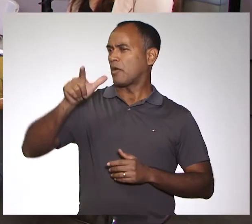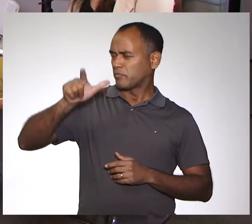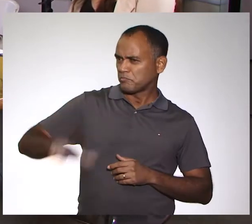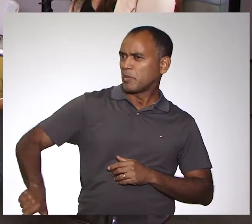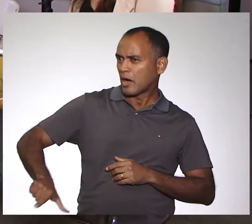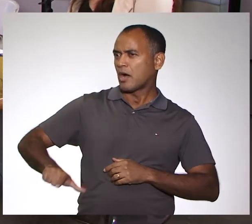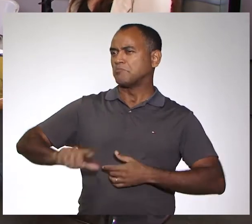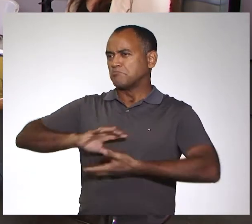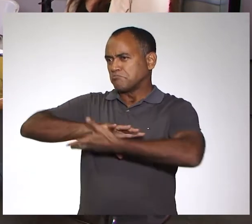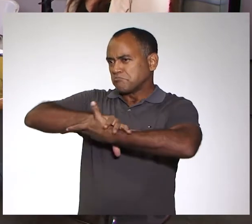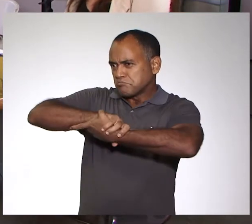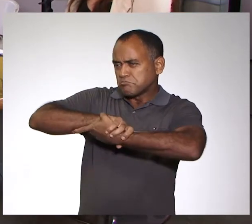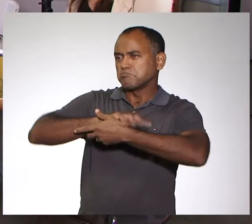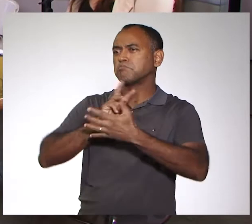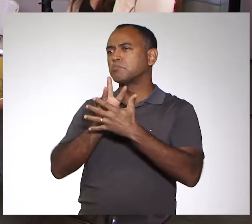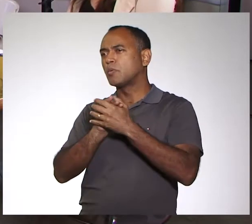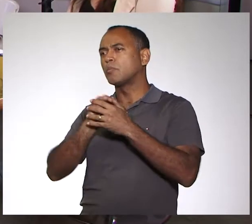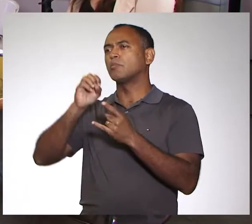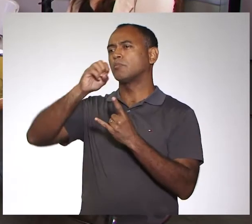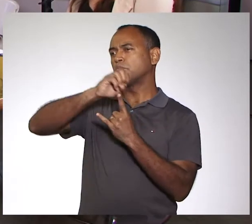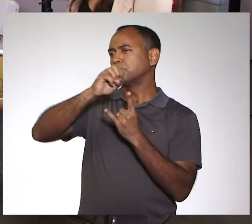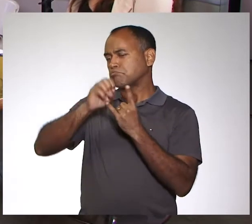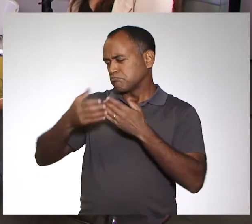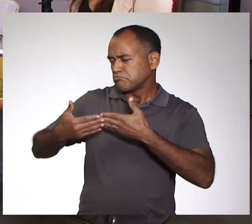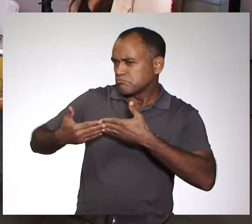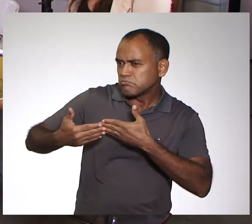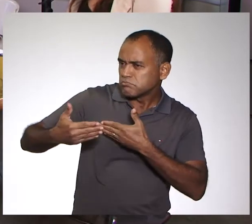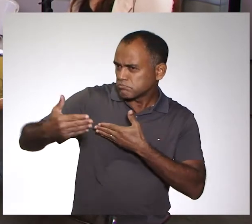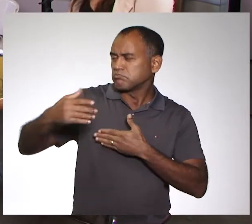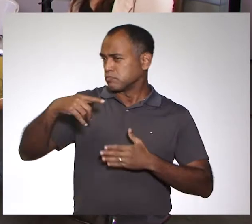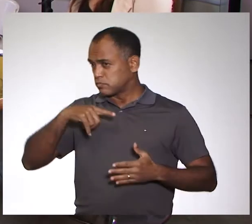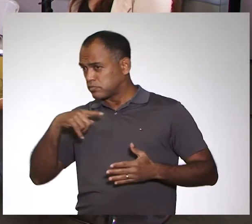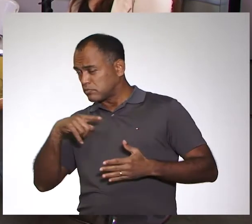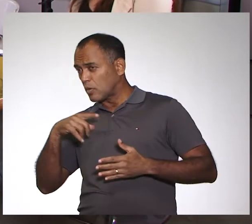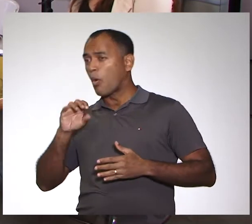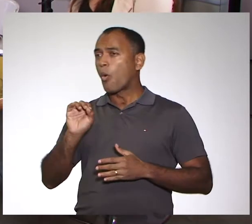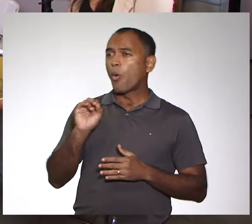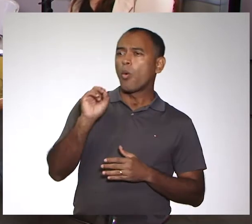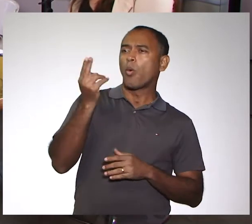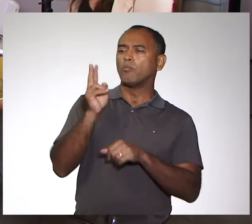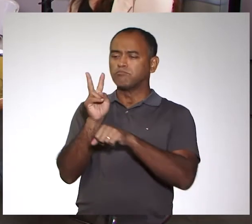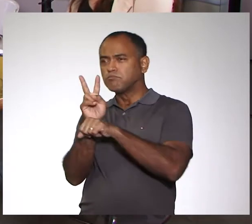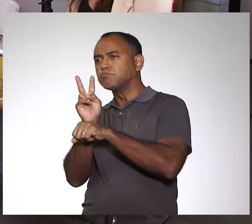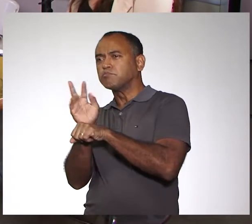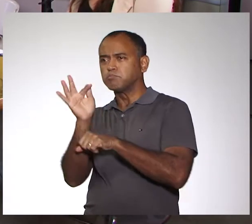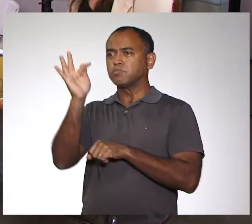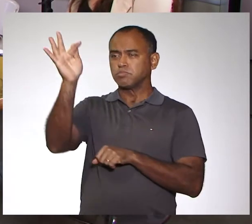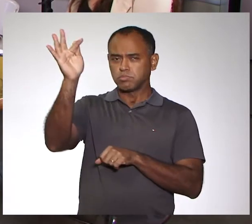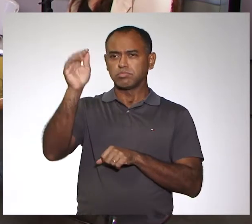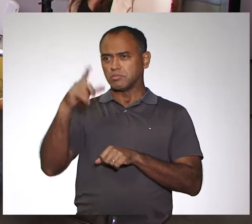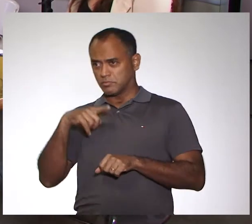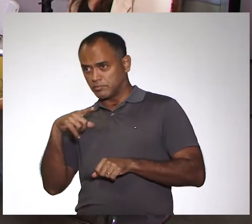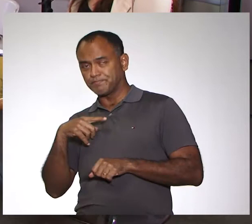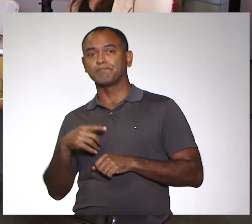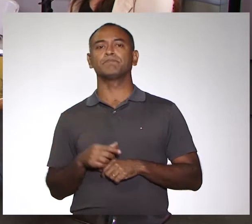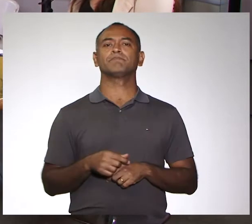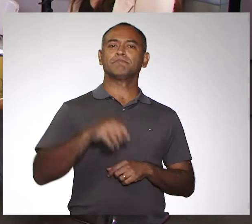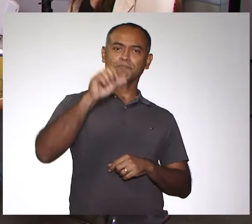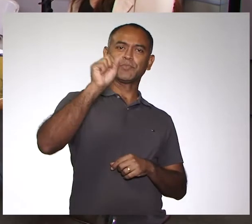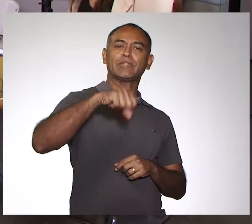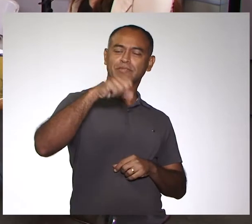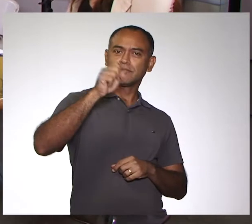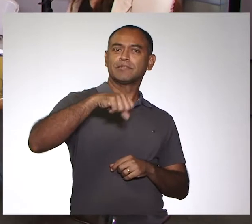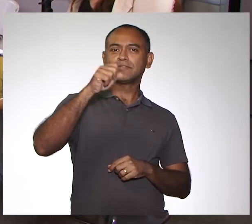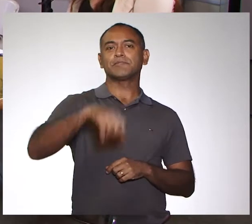parcerias da UFRR com a Fiocruz, ou em andamento, ou em previsão de novos convênios? Sim.